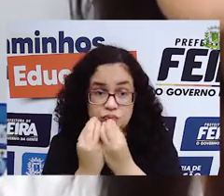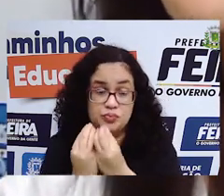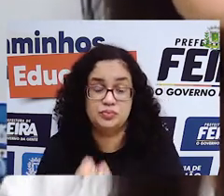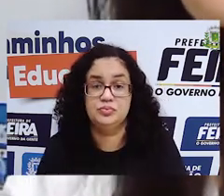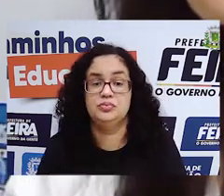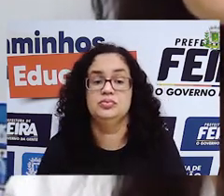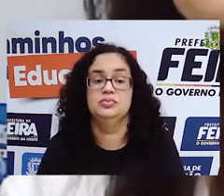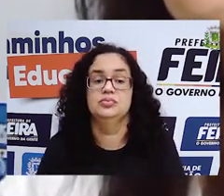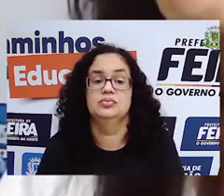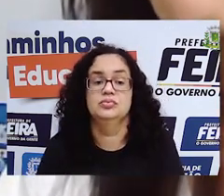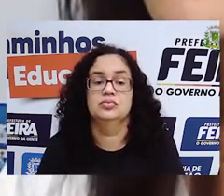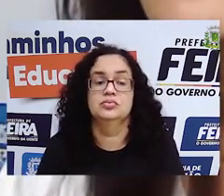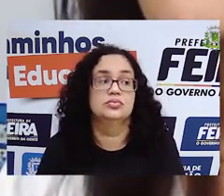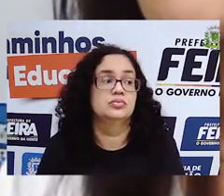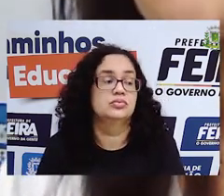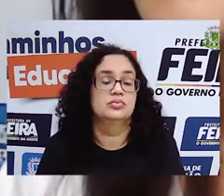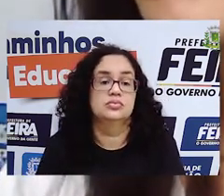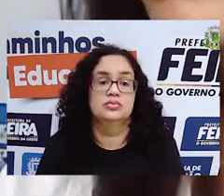lá.